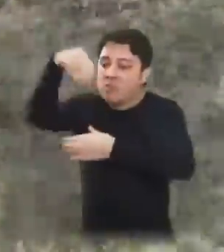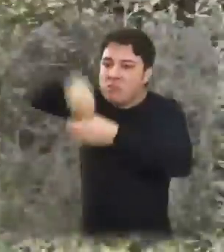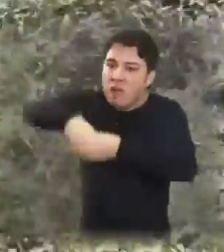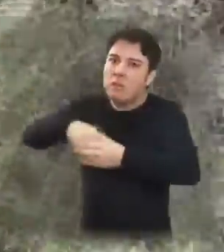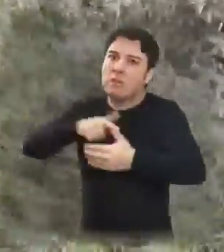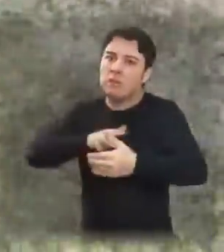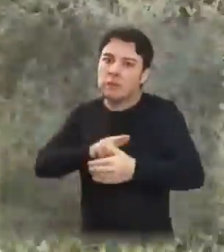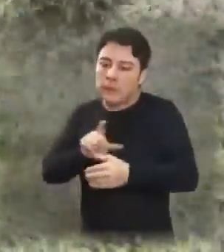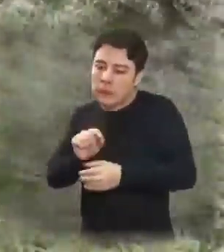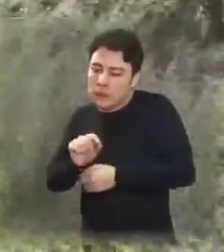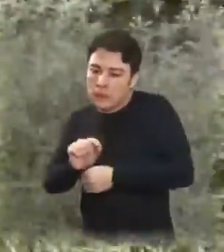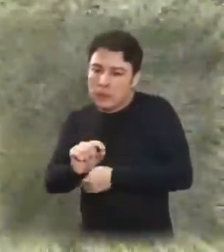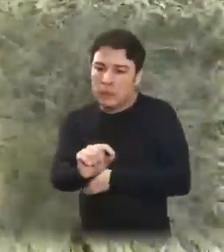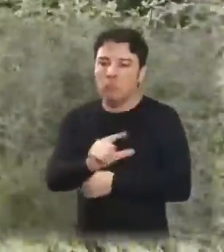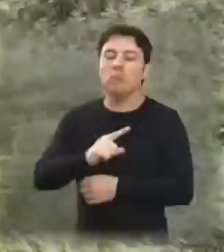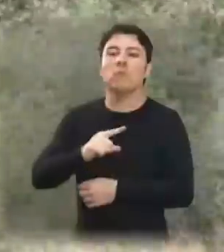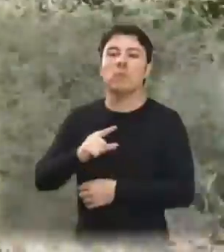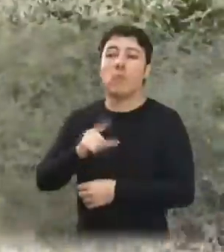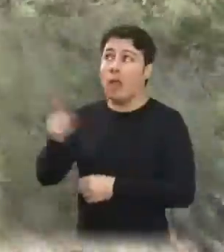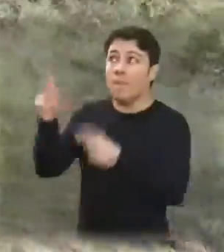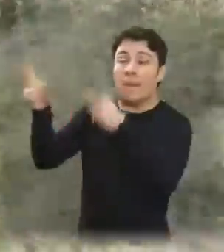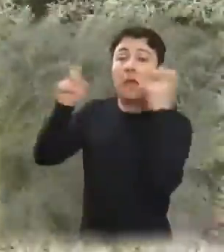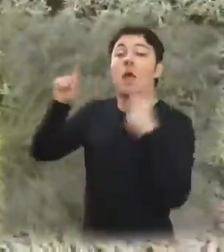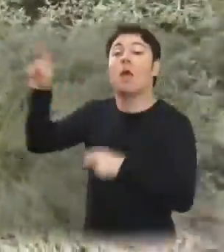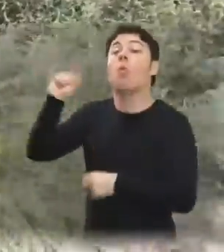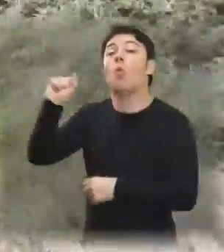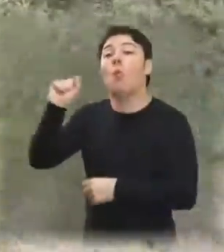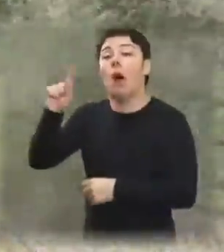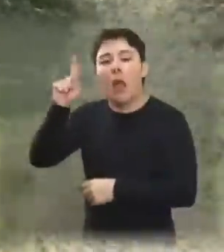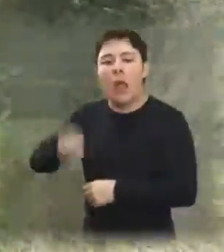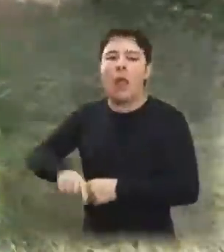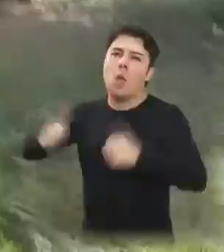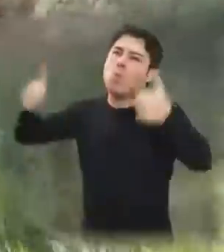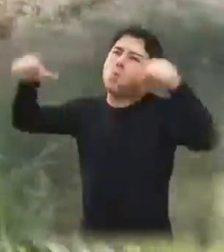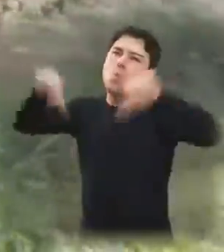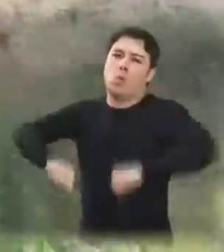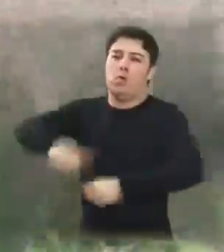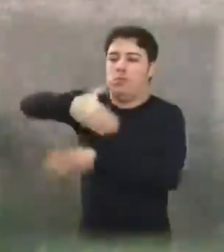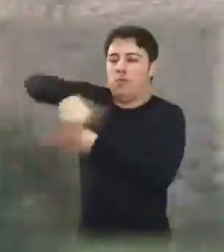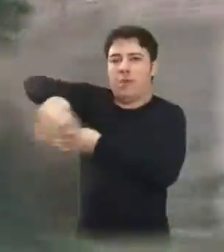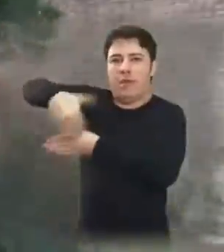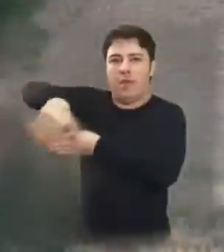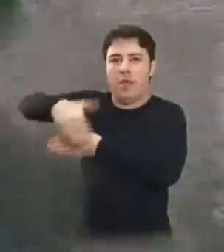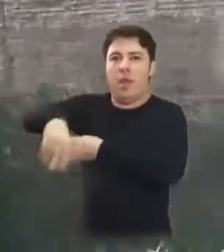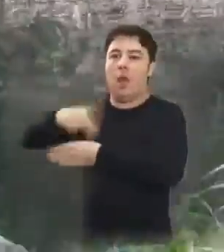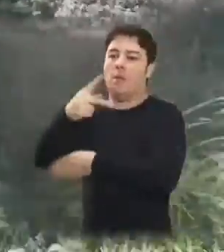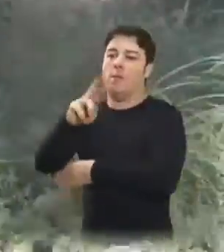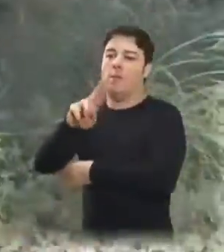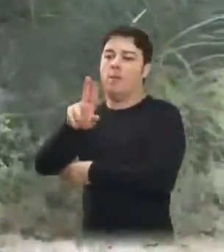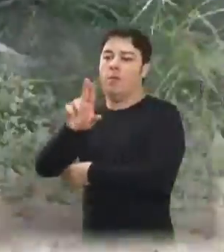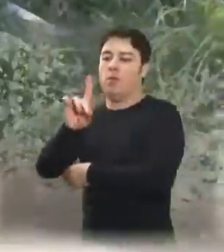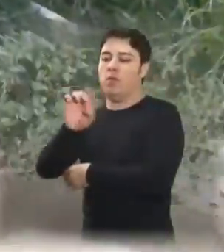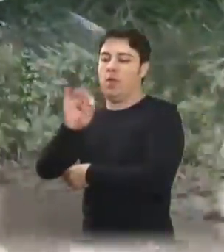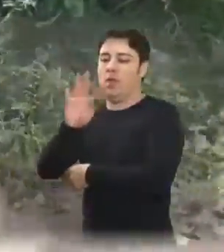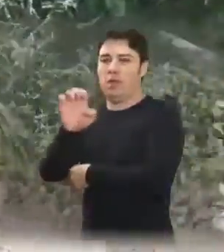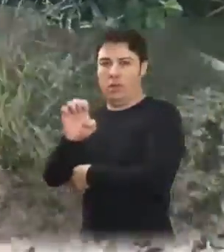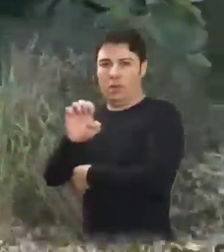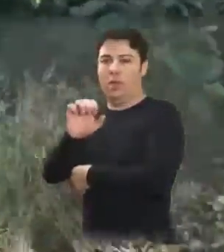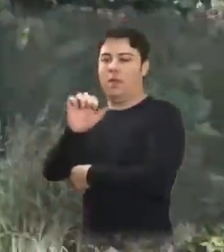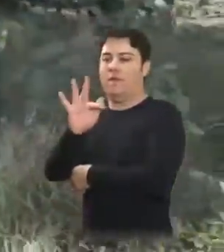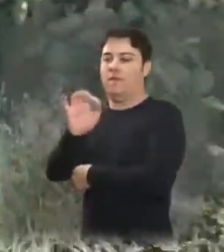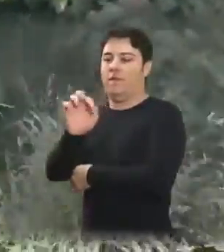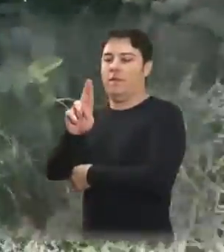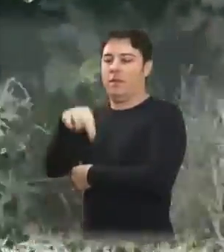aqui já. Então, para vocês verem, a situação que está aqui na Avenida Engenheiro Prudentes Fernandes, no Vale do Sol,